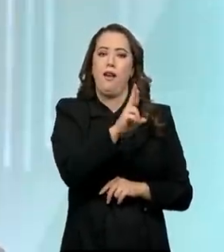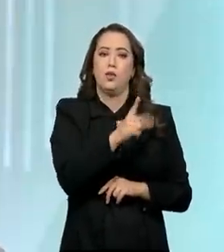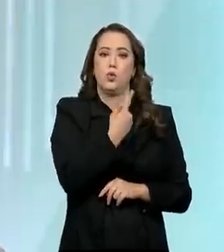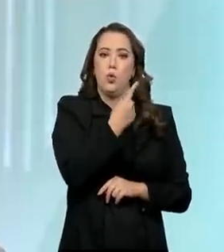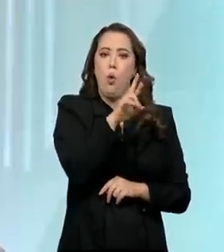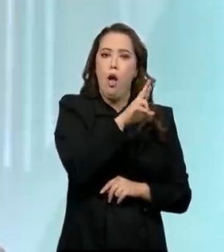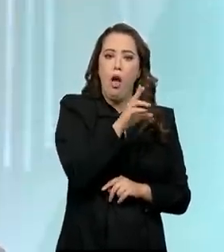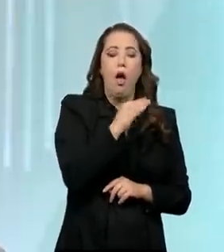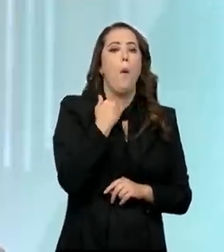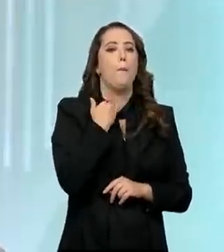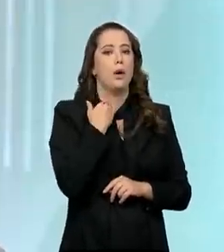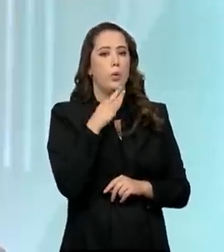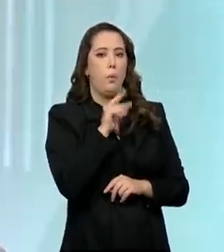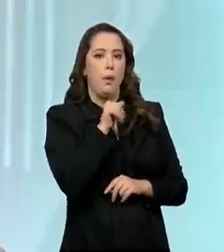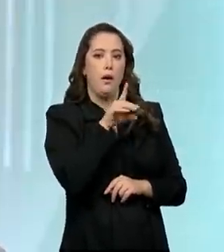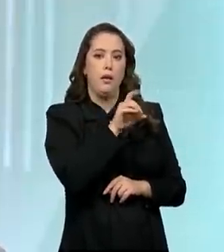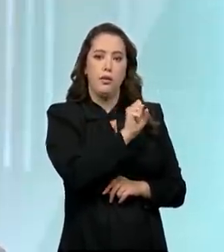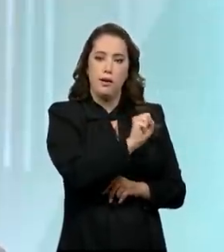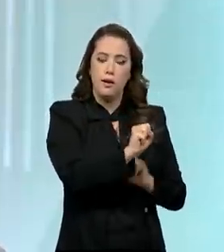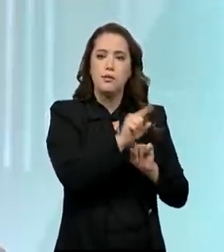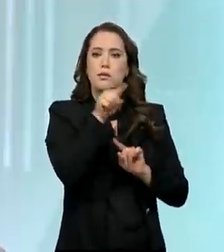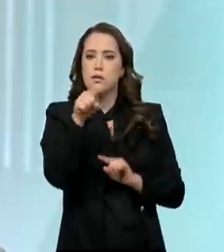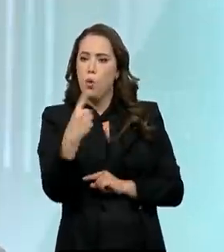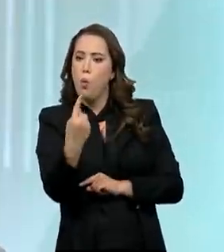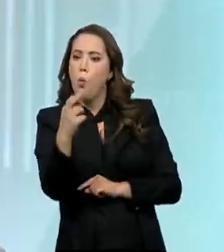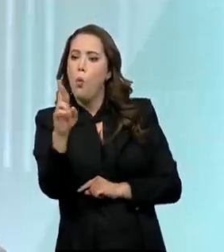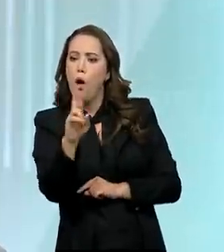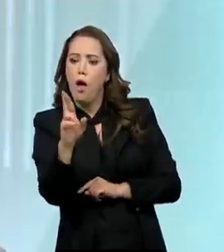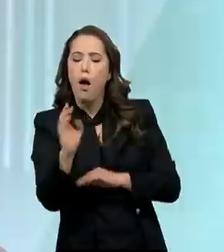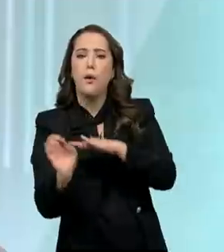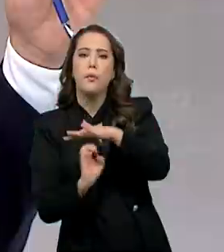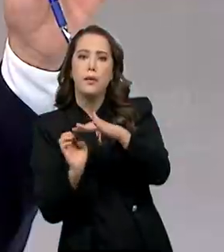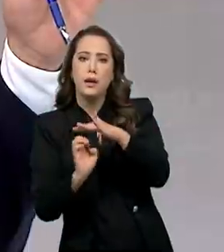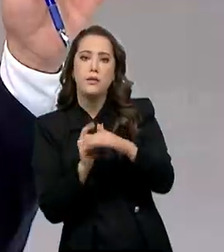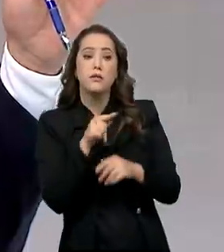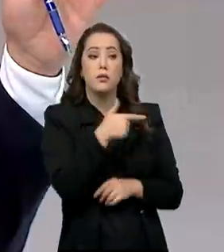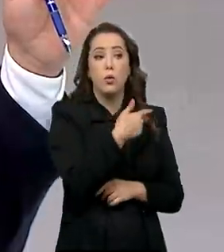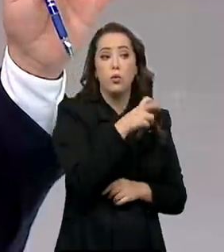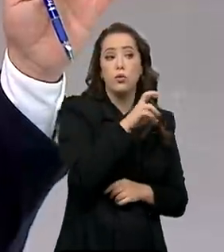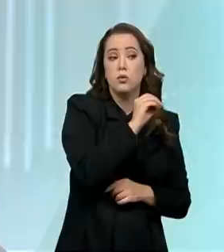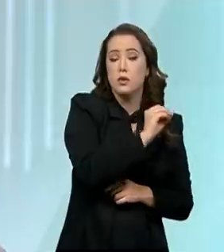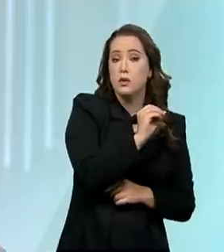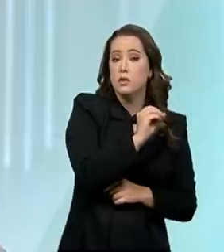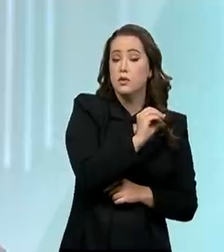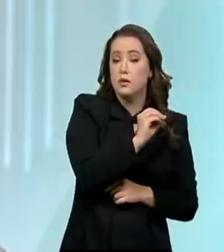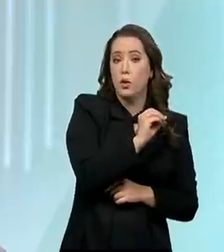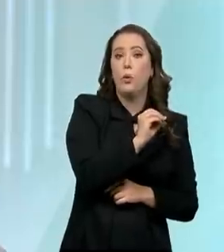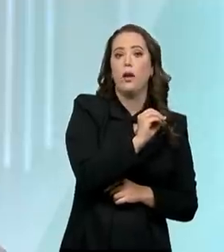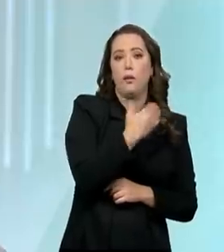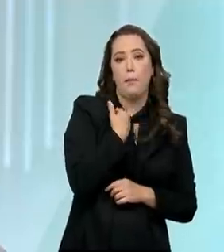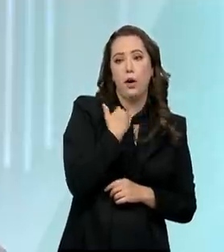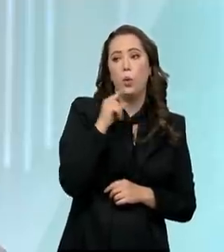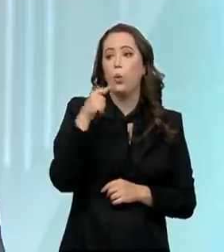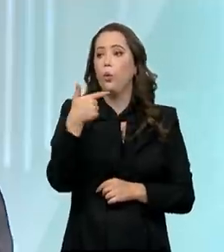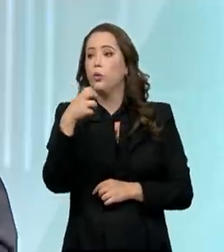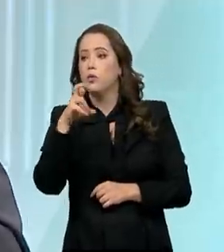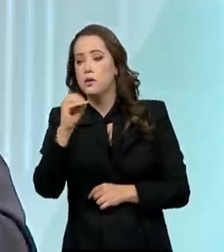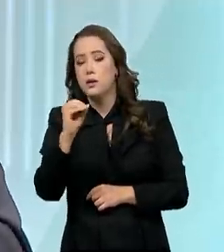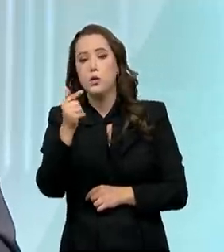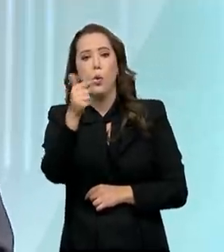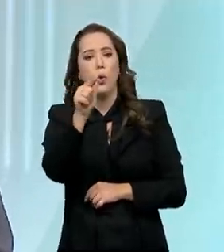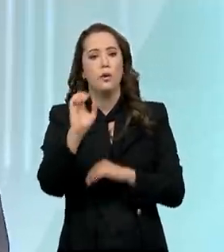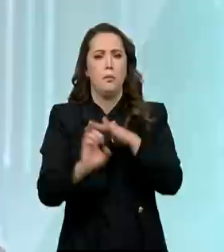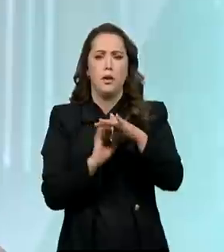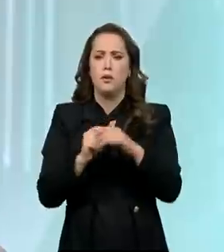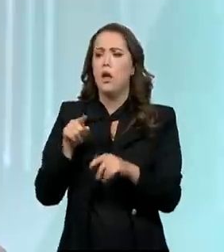mais um real. Então, 250 do banco, 250 de No período de sete anos? A gente fala um período de sete anos porque é o tempo